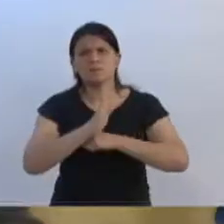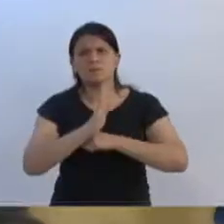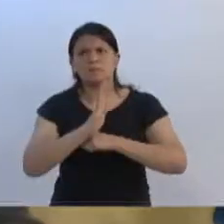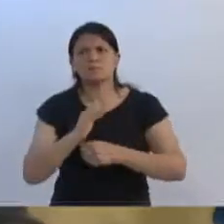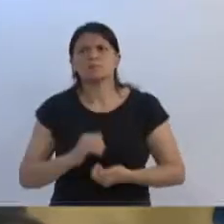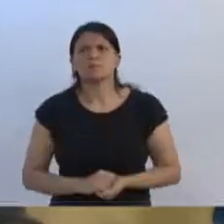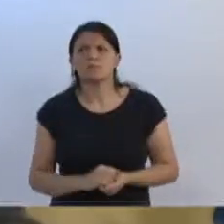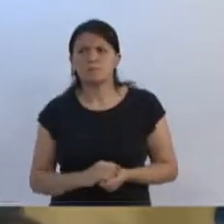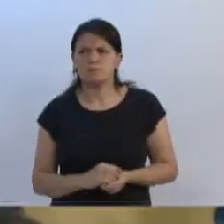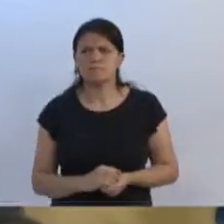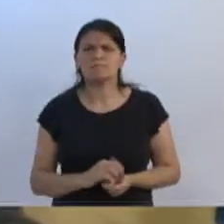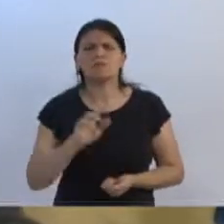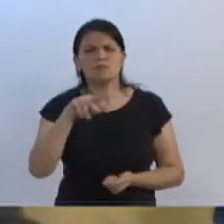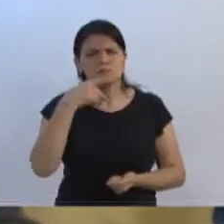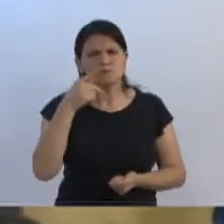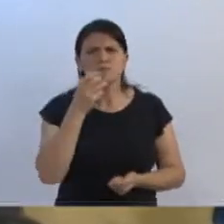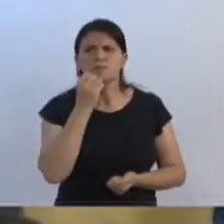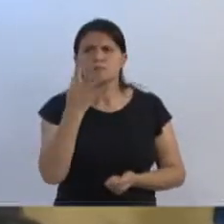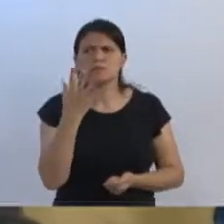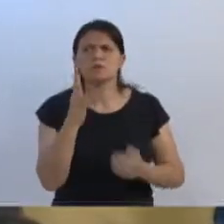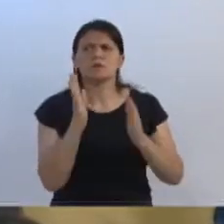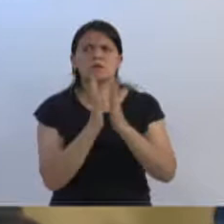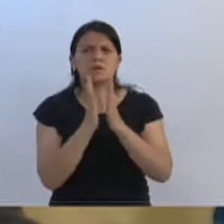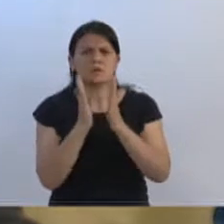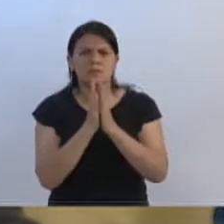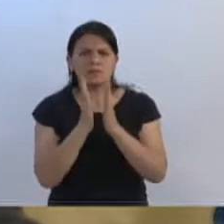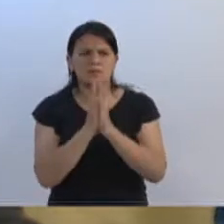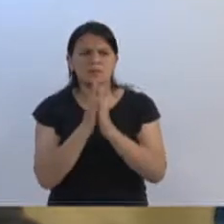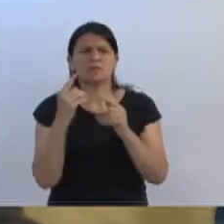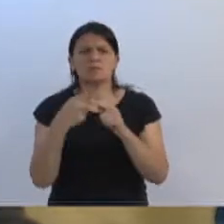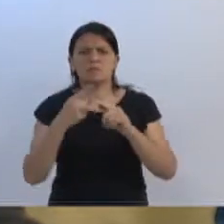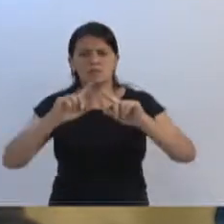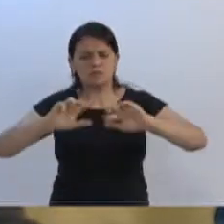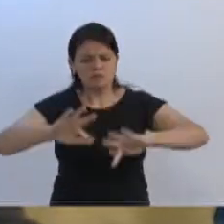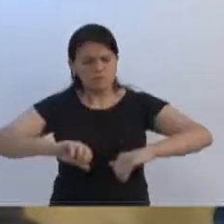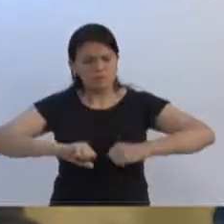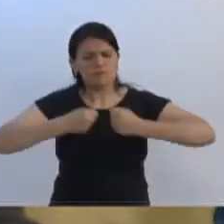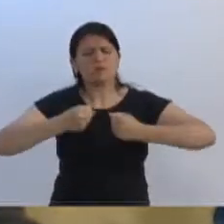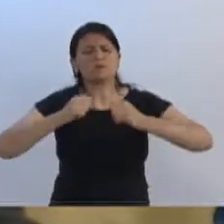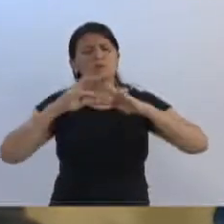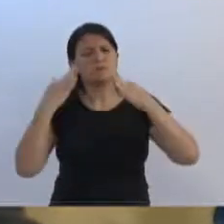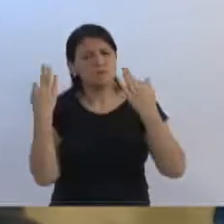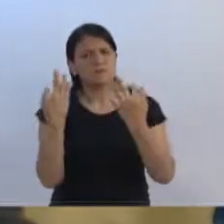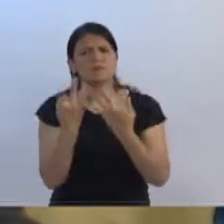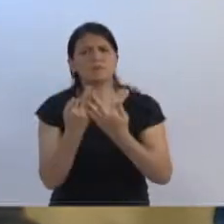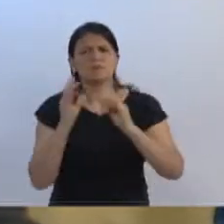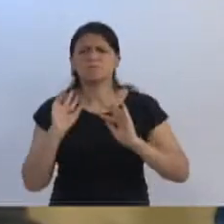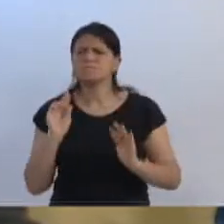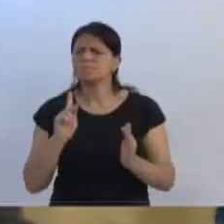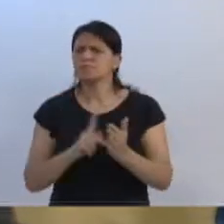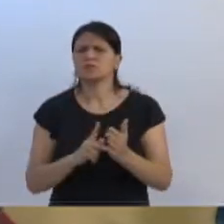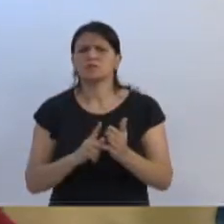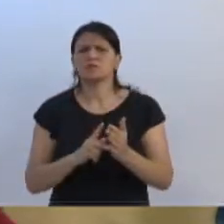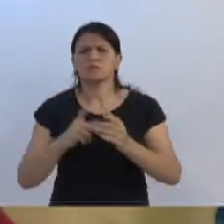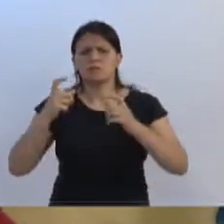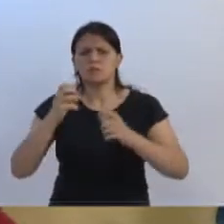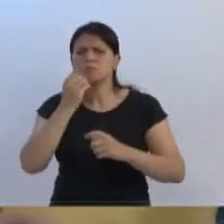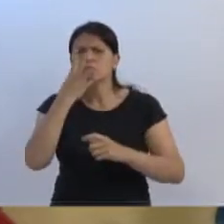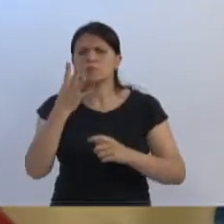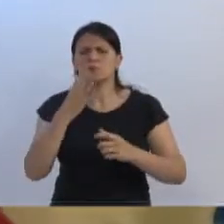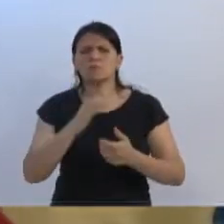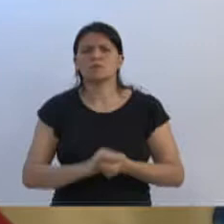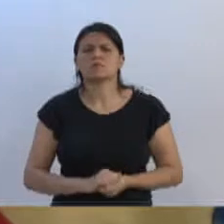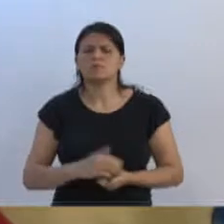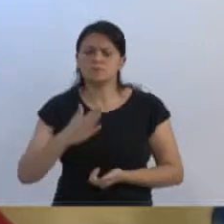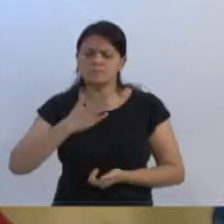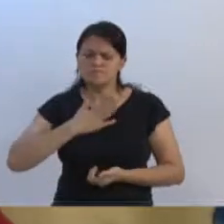falou bem, amigo e professor César, sim, orar para que a família tenha força e que realmente, com certeza, ele está num bom lugar. Meus